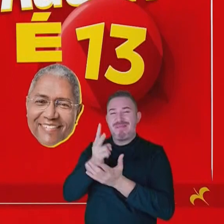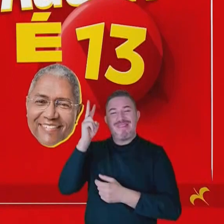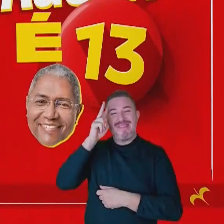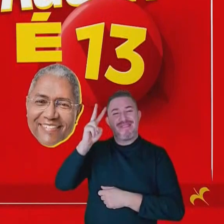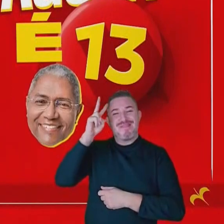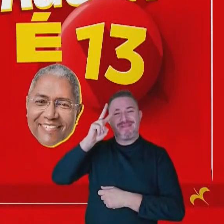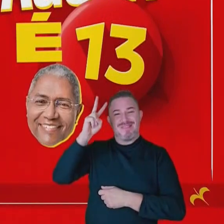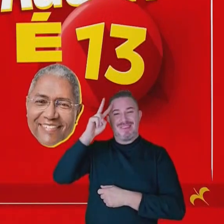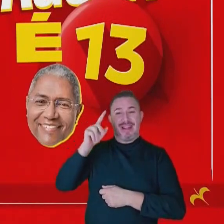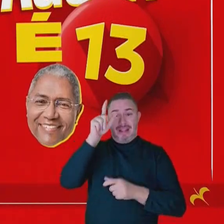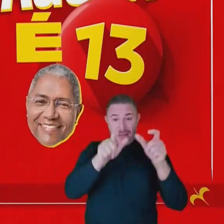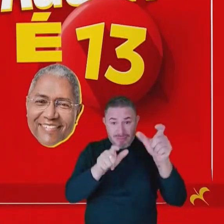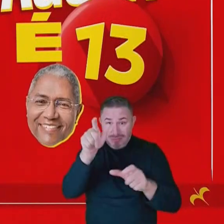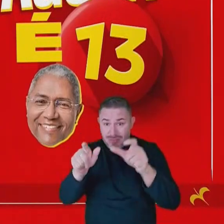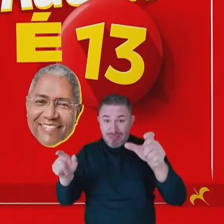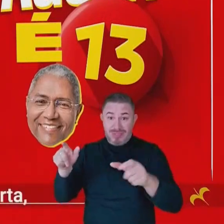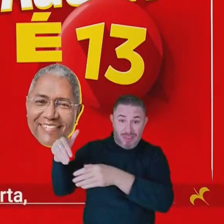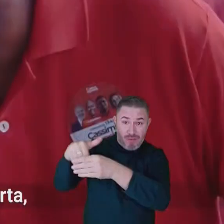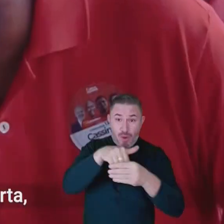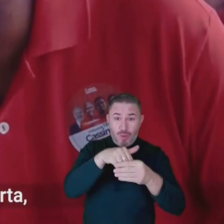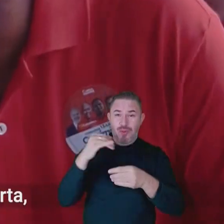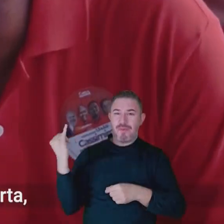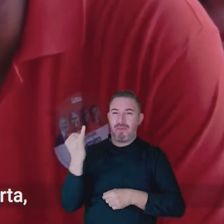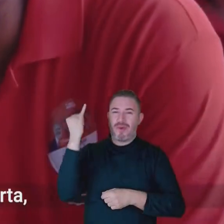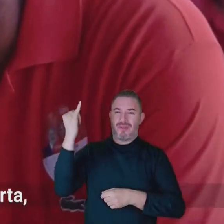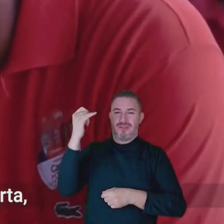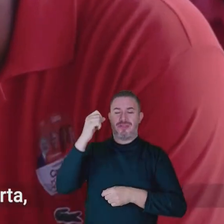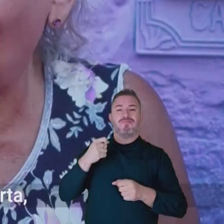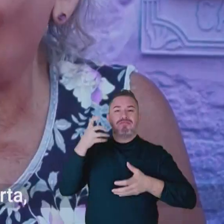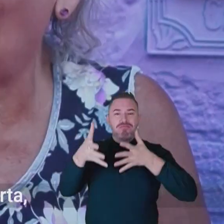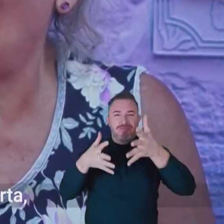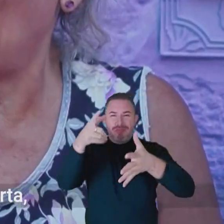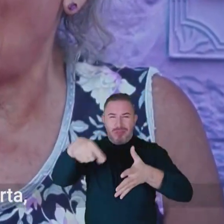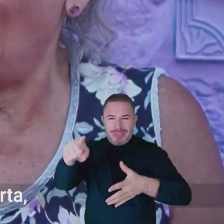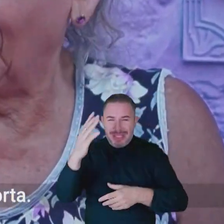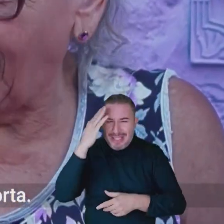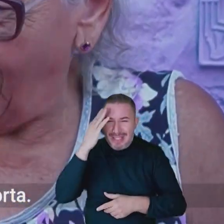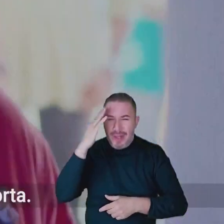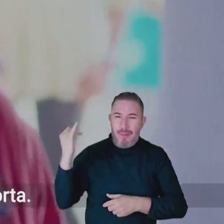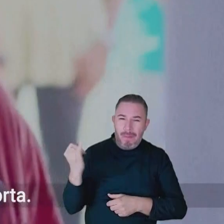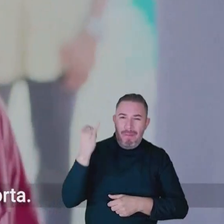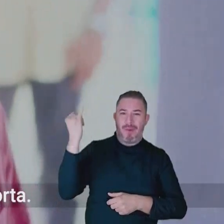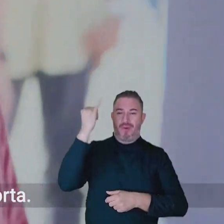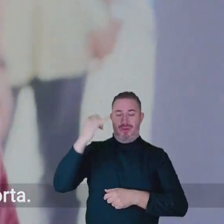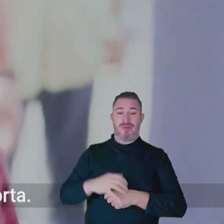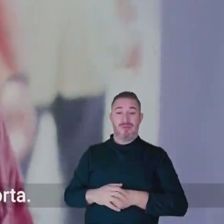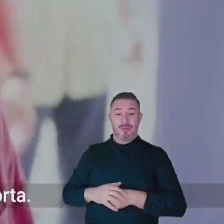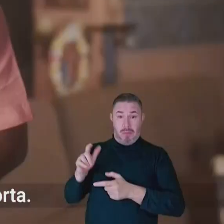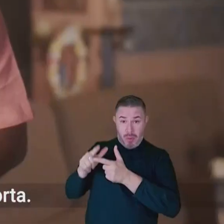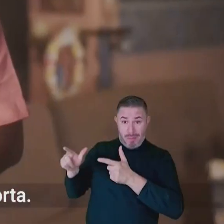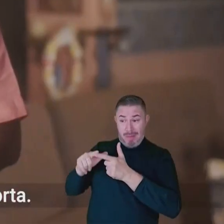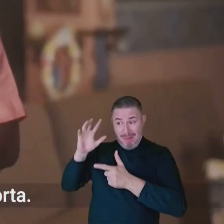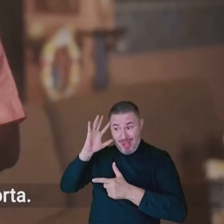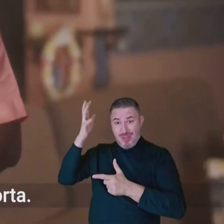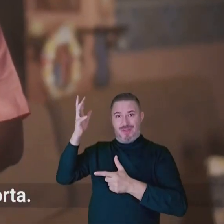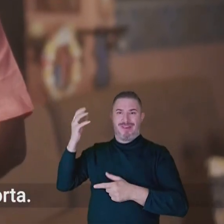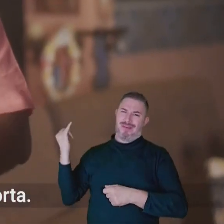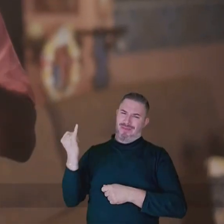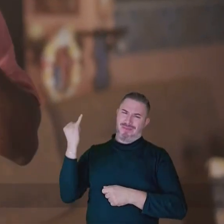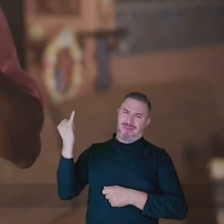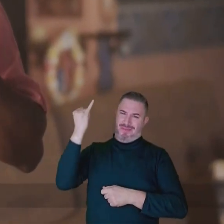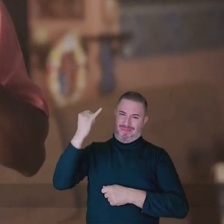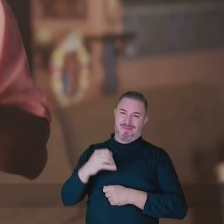lembrar que cada voto importa, que cada eleitor que nos ouviu importa, que cada demanda por solução importa.